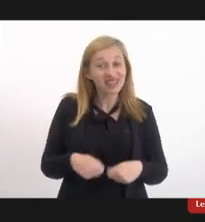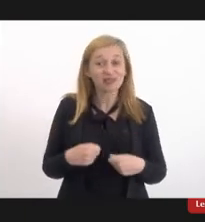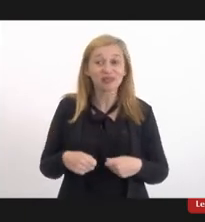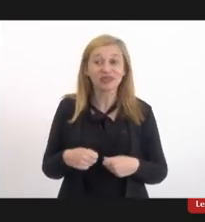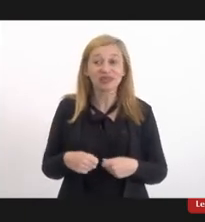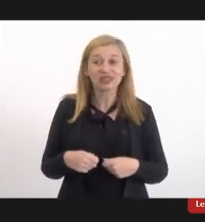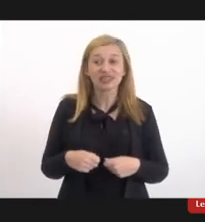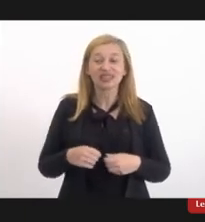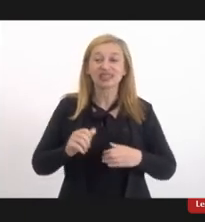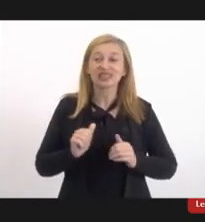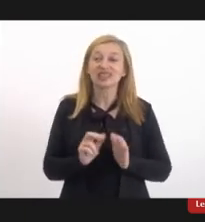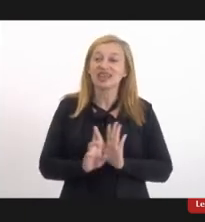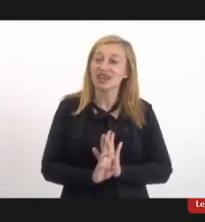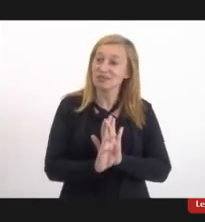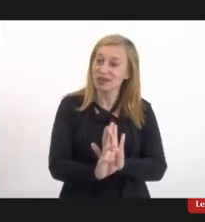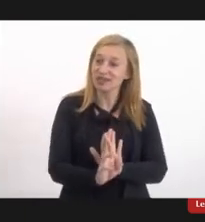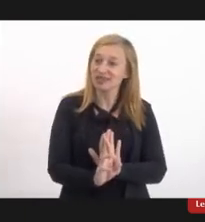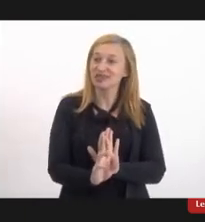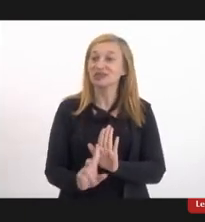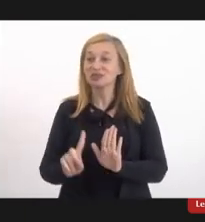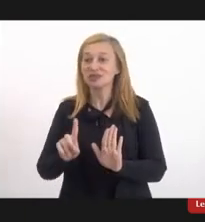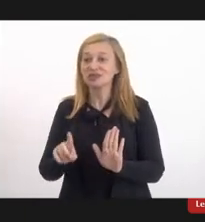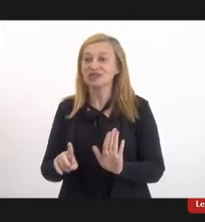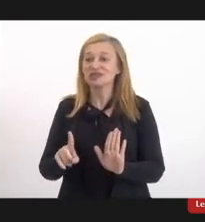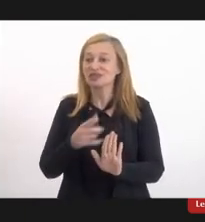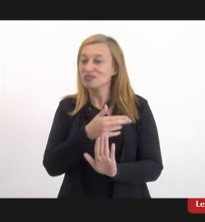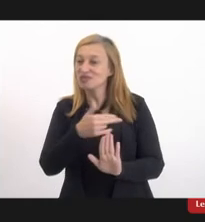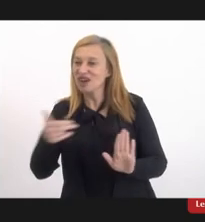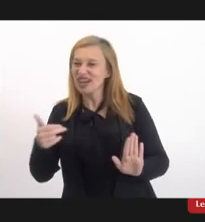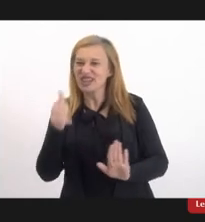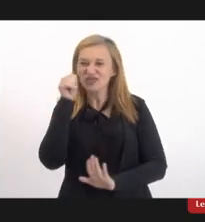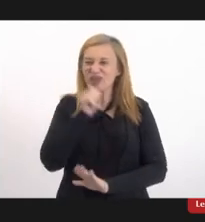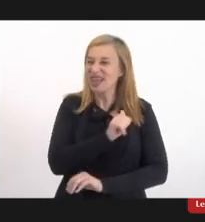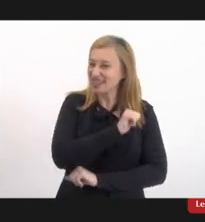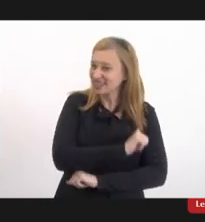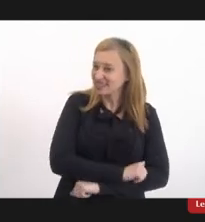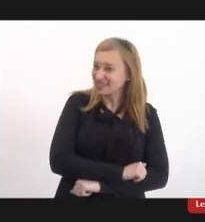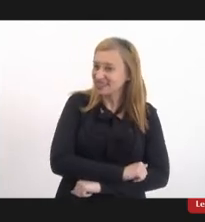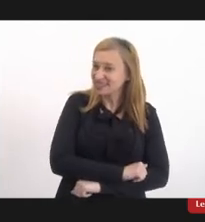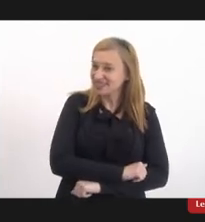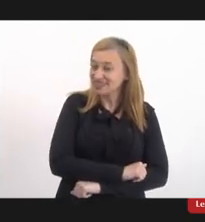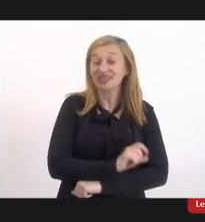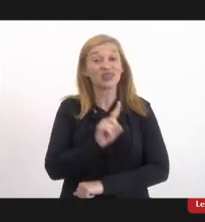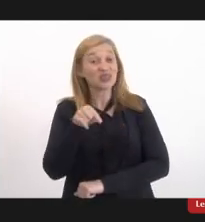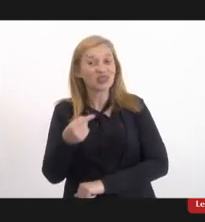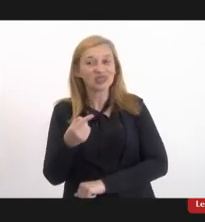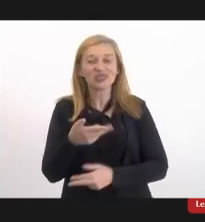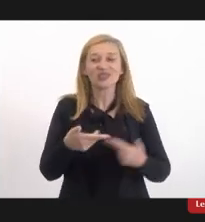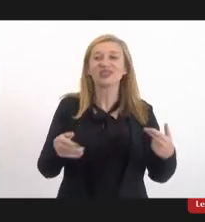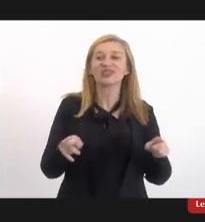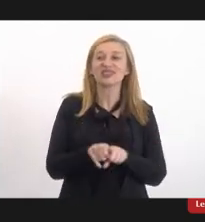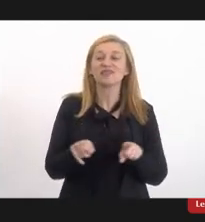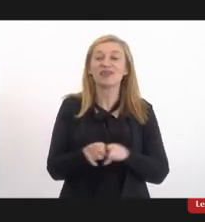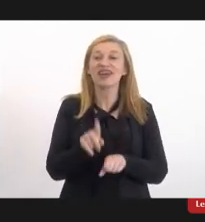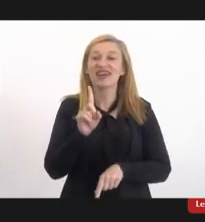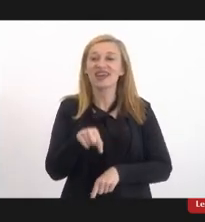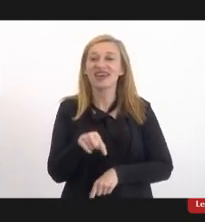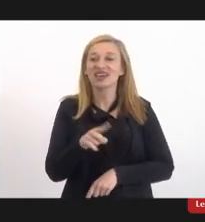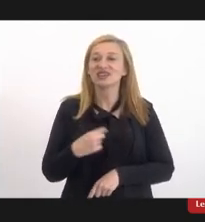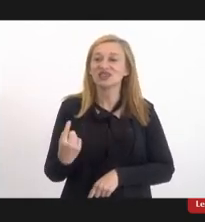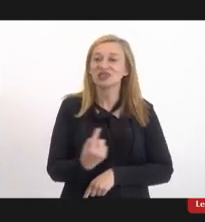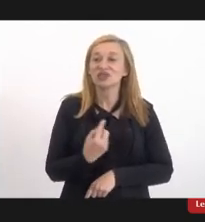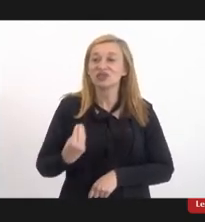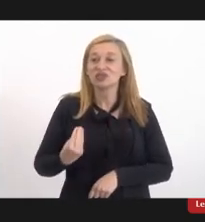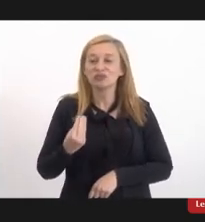ser representadas por nós, mulheres. e uma coisa também é, nós estamos